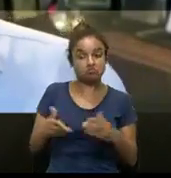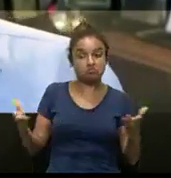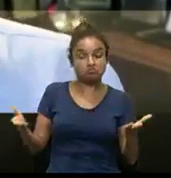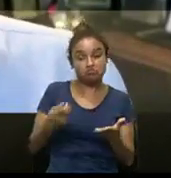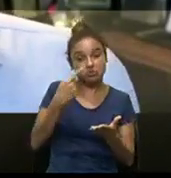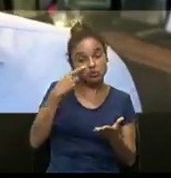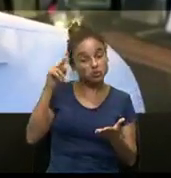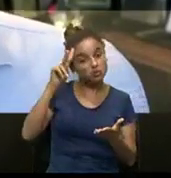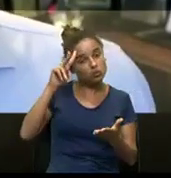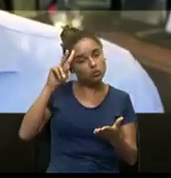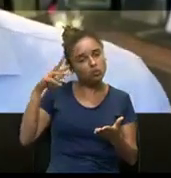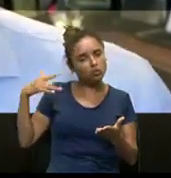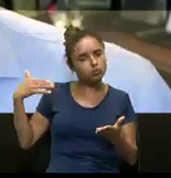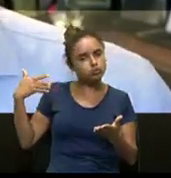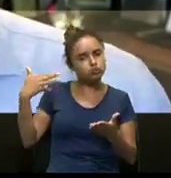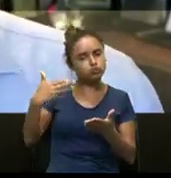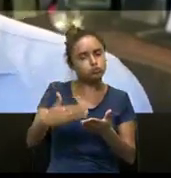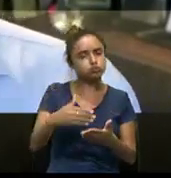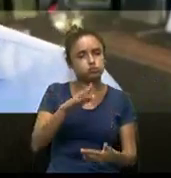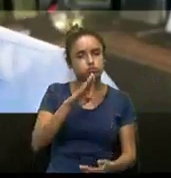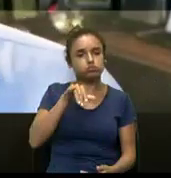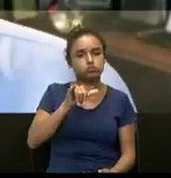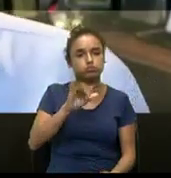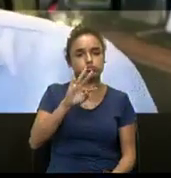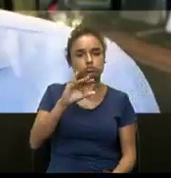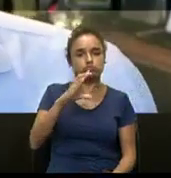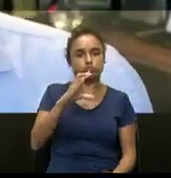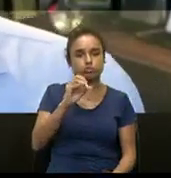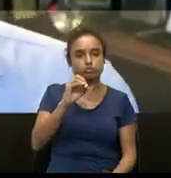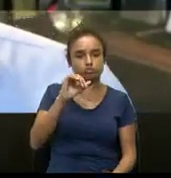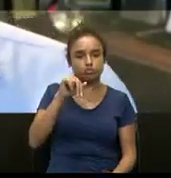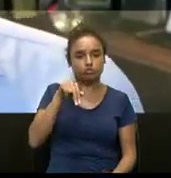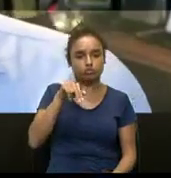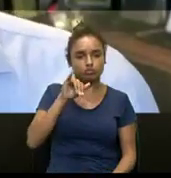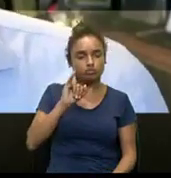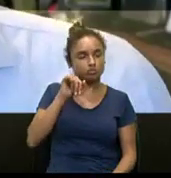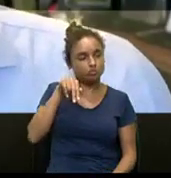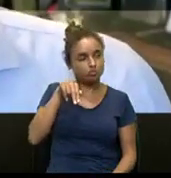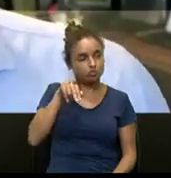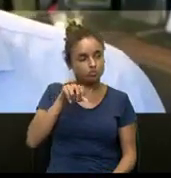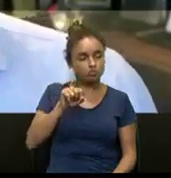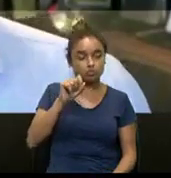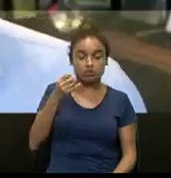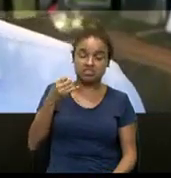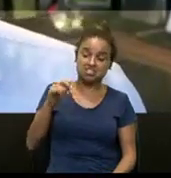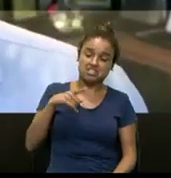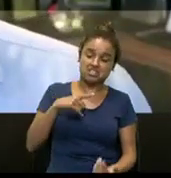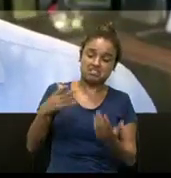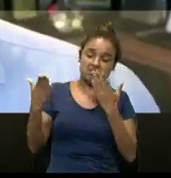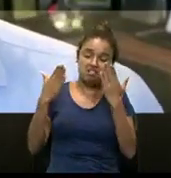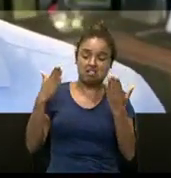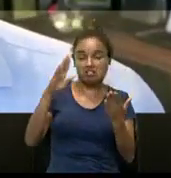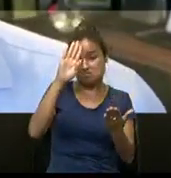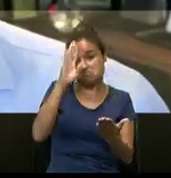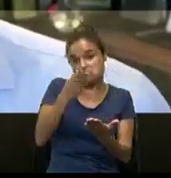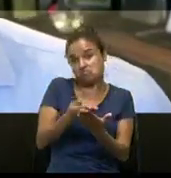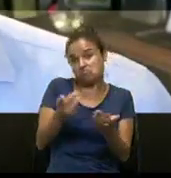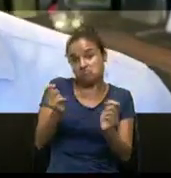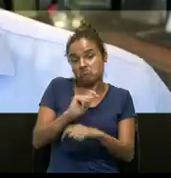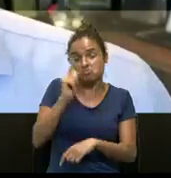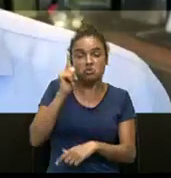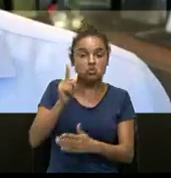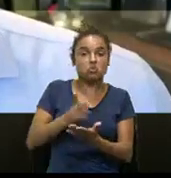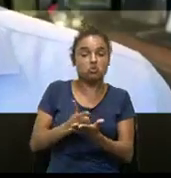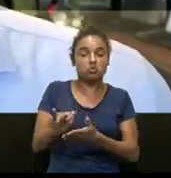histórico, vemos uma grande valorização do Bitcoin. Isso já é um sinal para a gente colocar um pé atrás e se há a crença ou análise que indica que esse mercado continuará